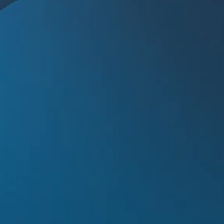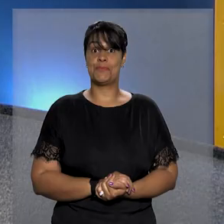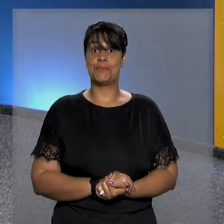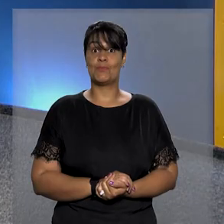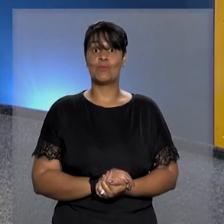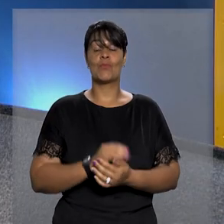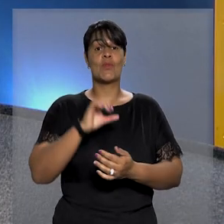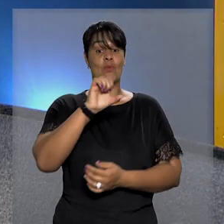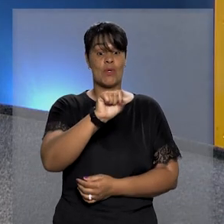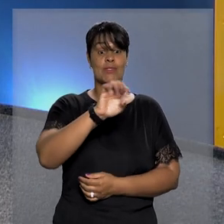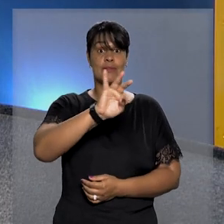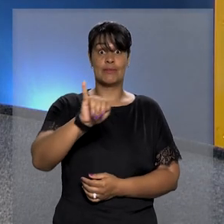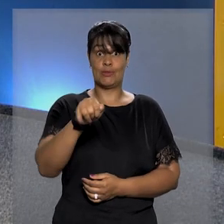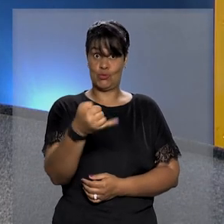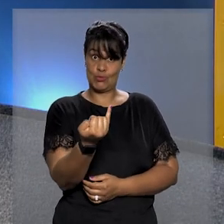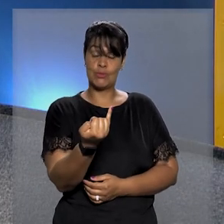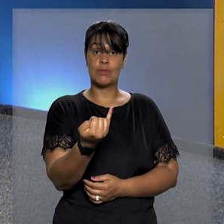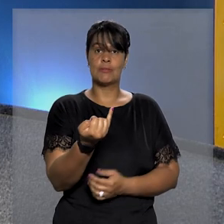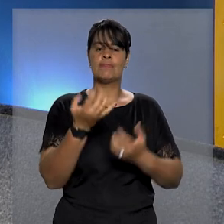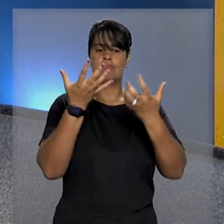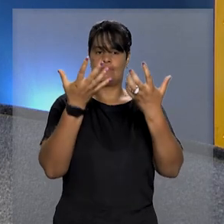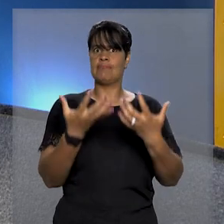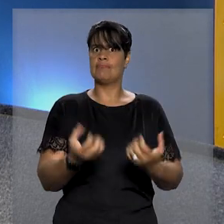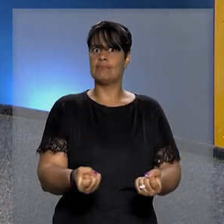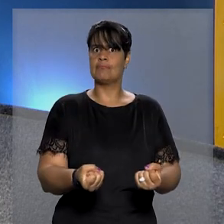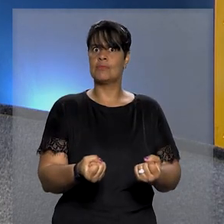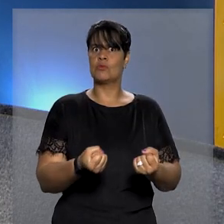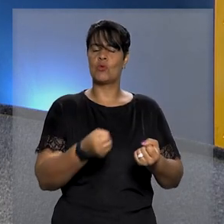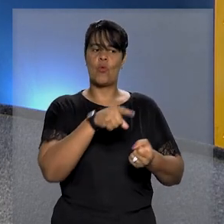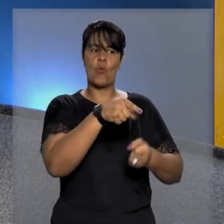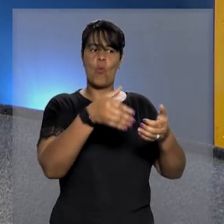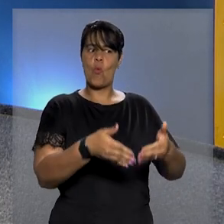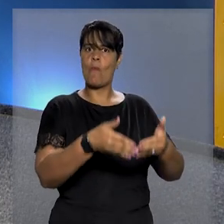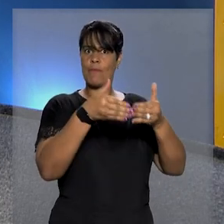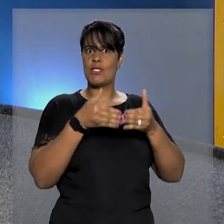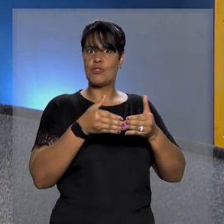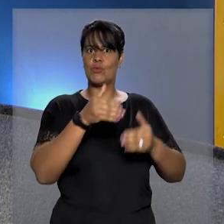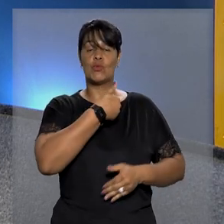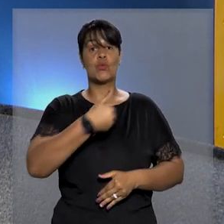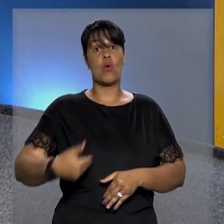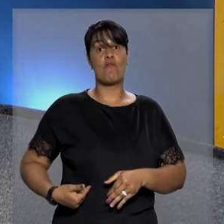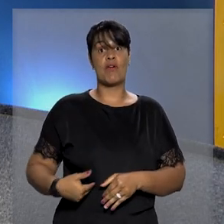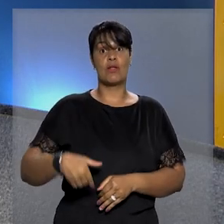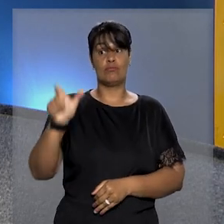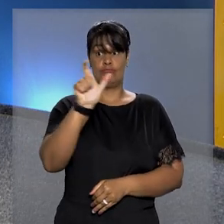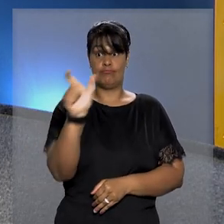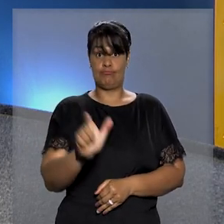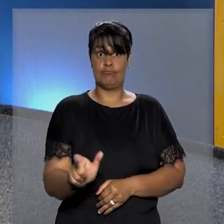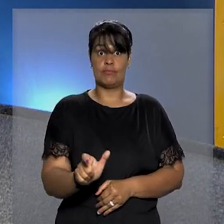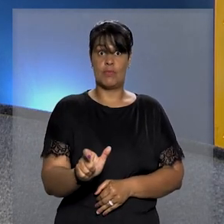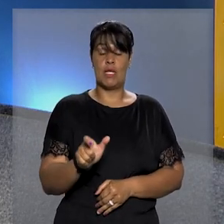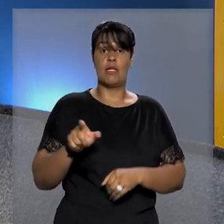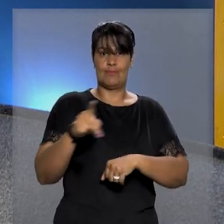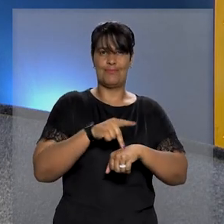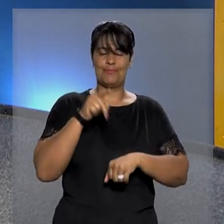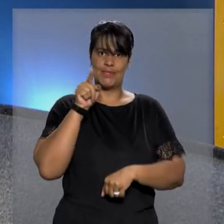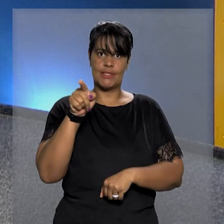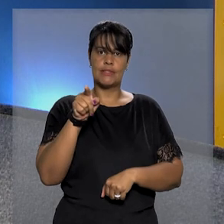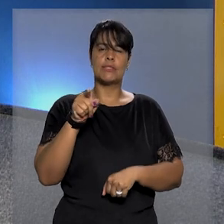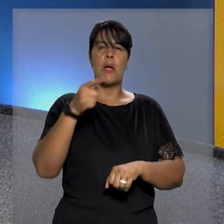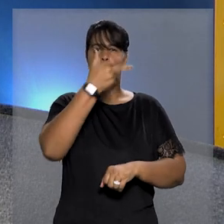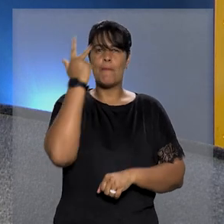O Superior Tribunal de Justiça admitiu o processamento de pedido do governo da Itália para que